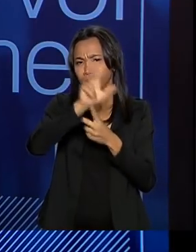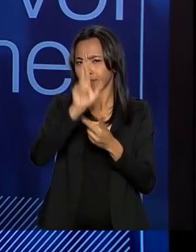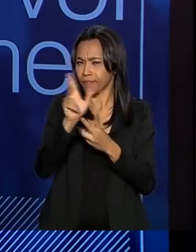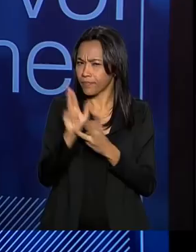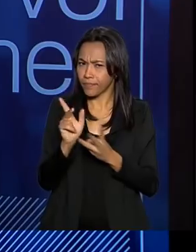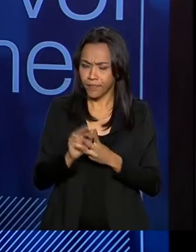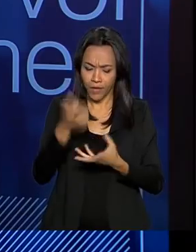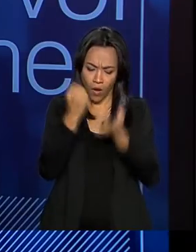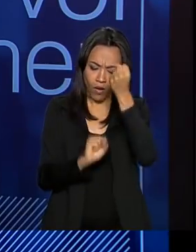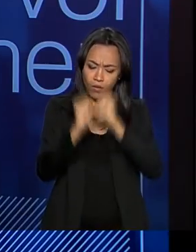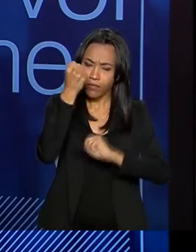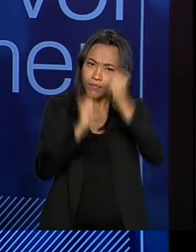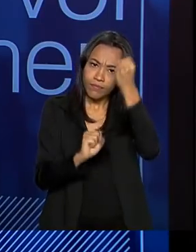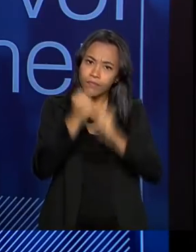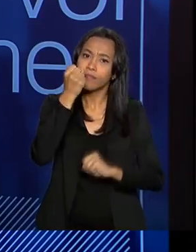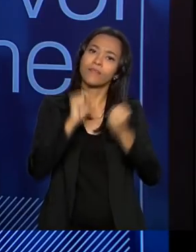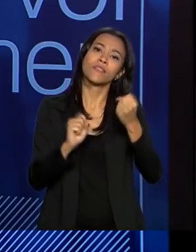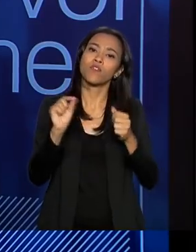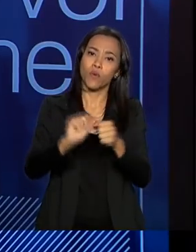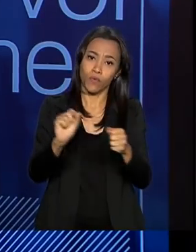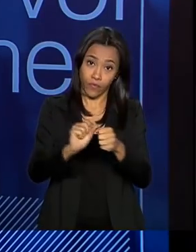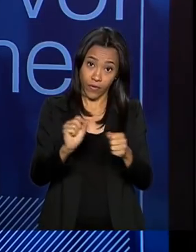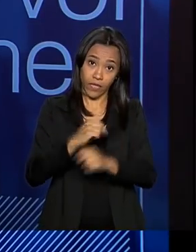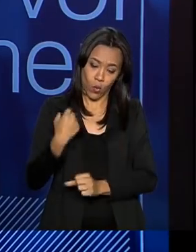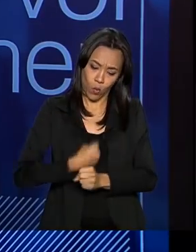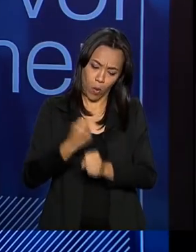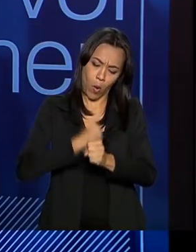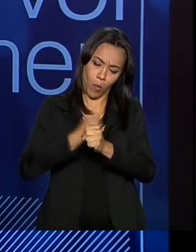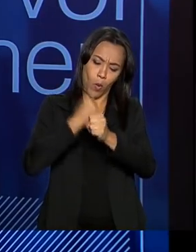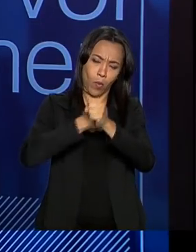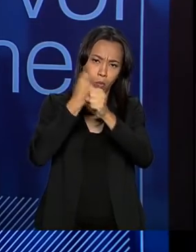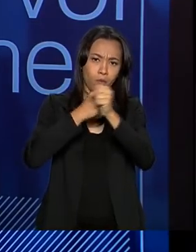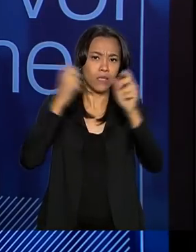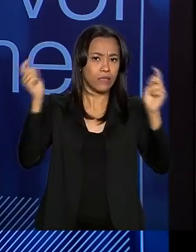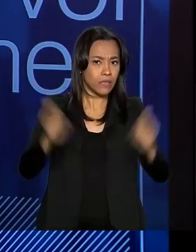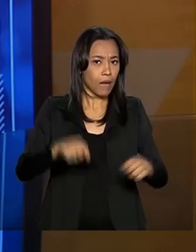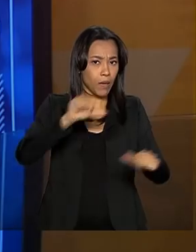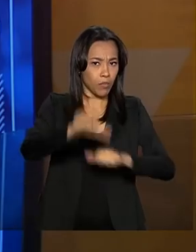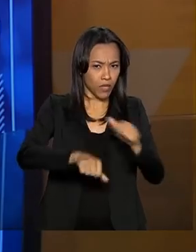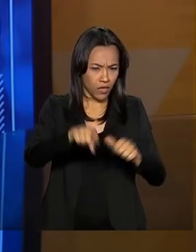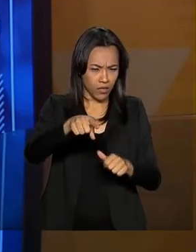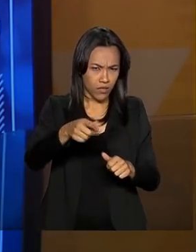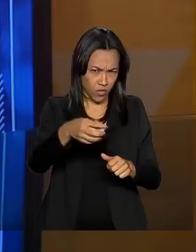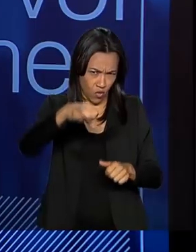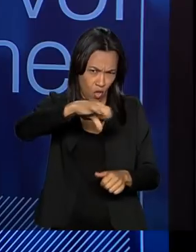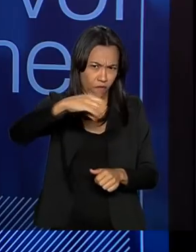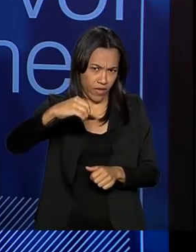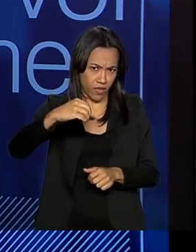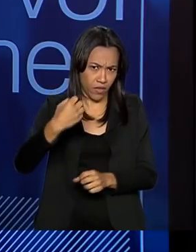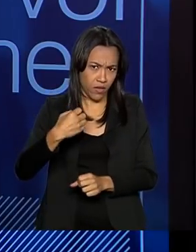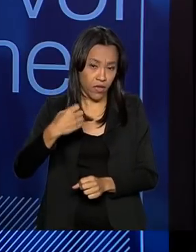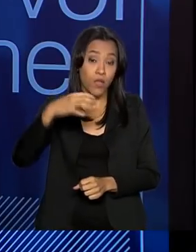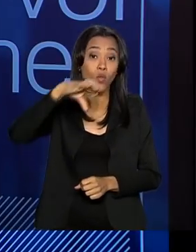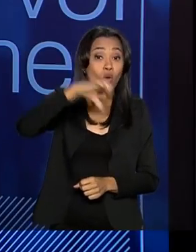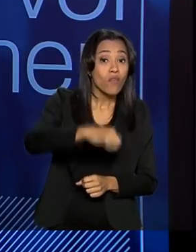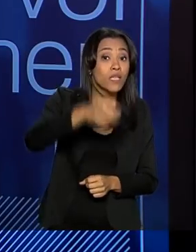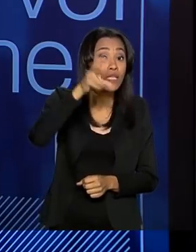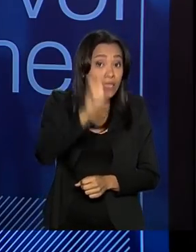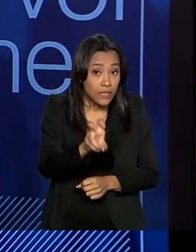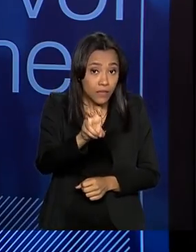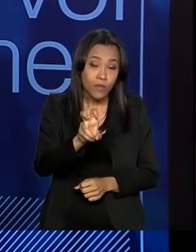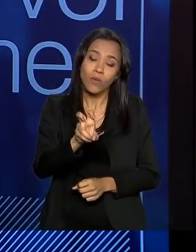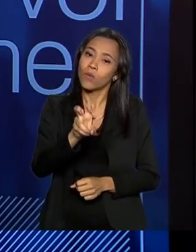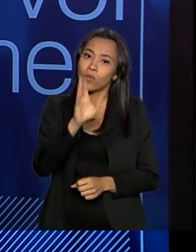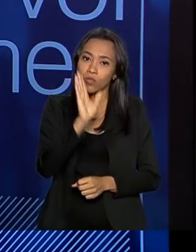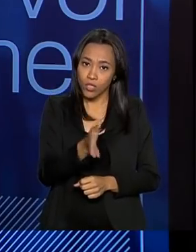estruturantes, ou seja, obras robustas, que possam mudar essa realidade. São 90 obras? São 95 intervenções para